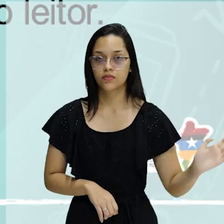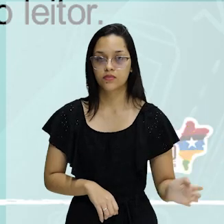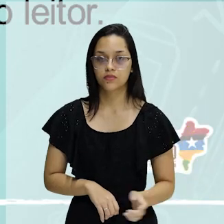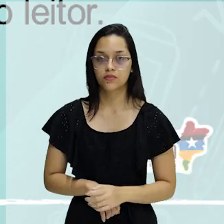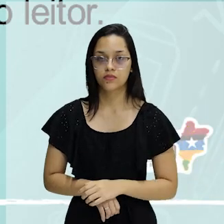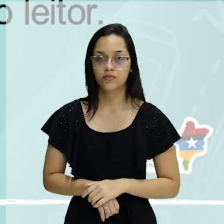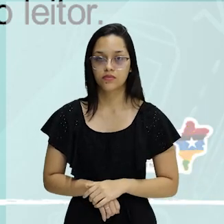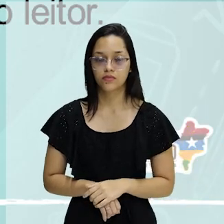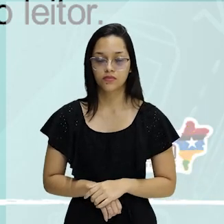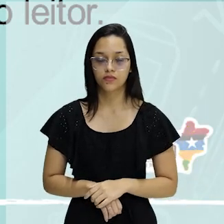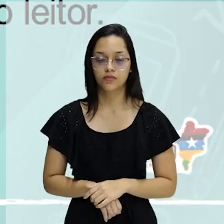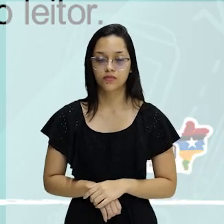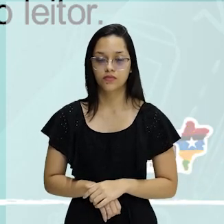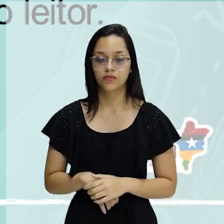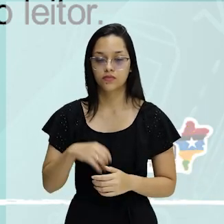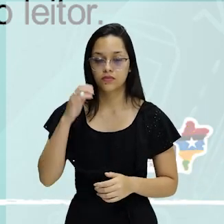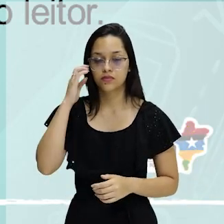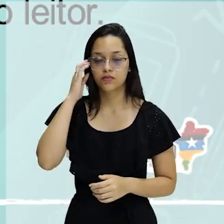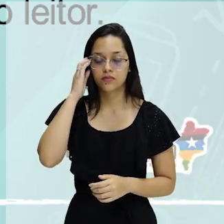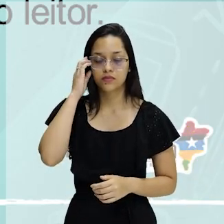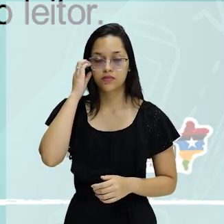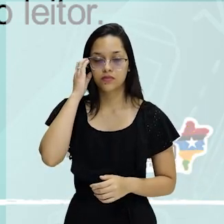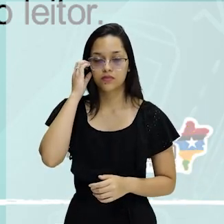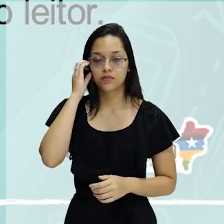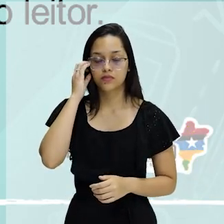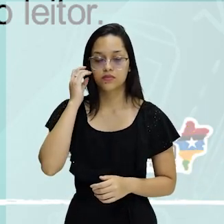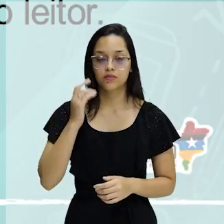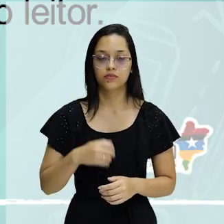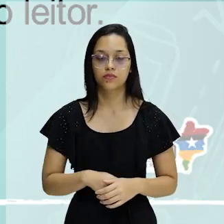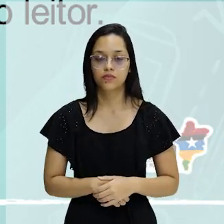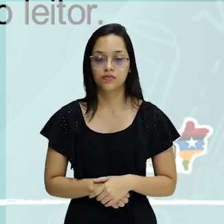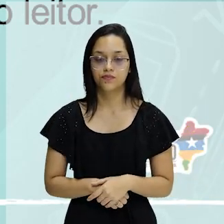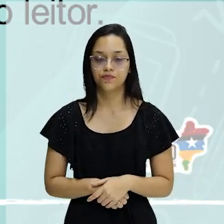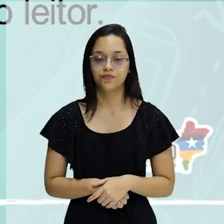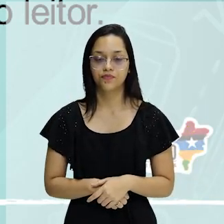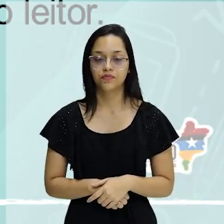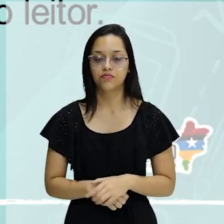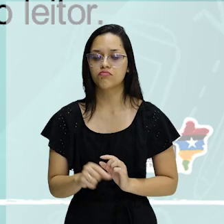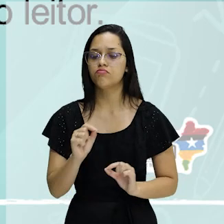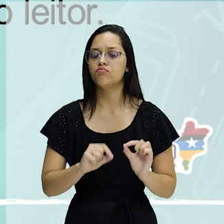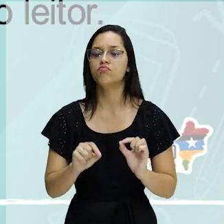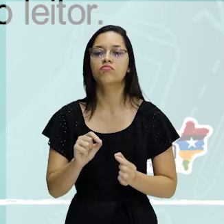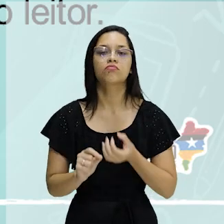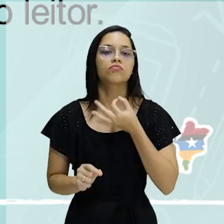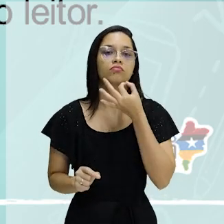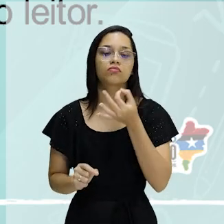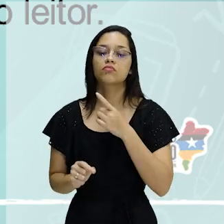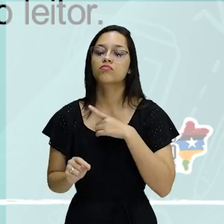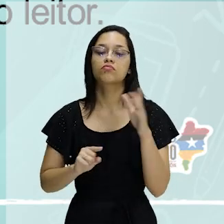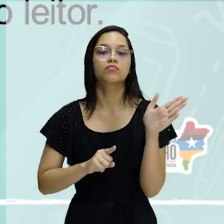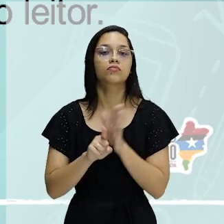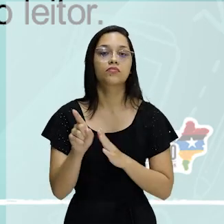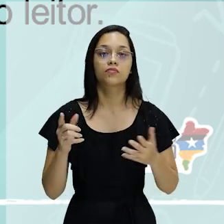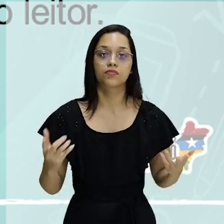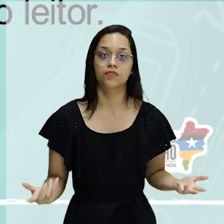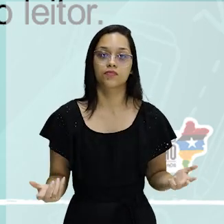conhece o que eletronicamente se dispõe para o leitor. Então, gente, o vocês acham aí dessa questão?